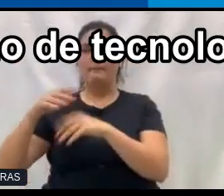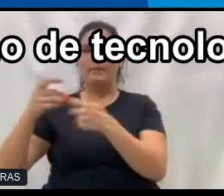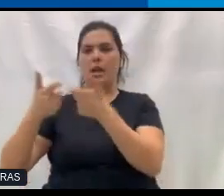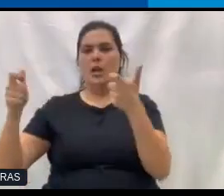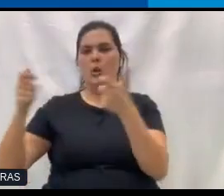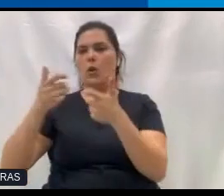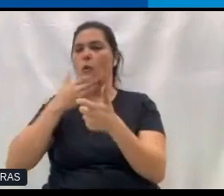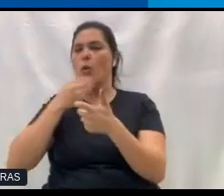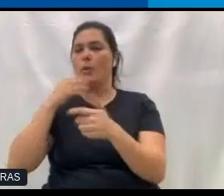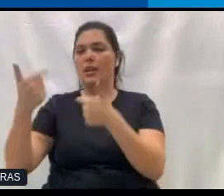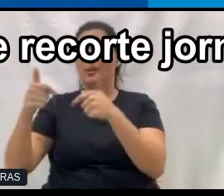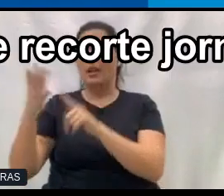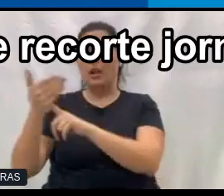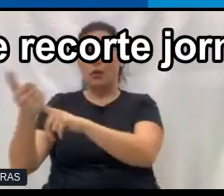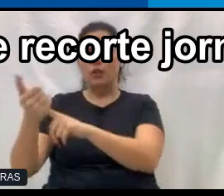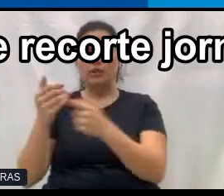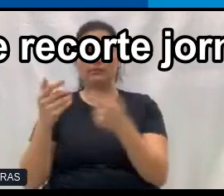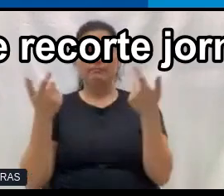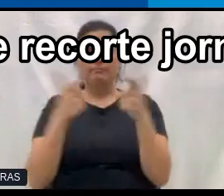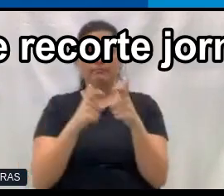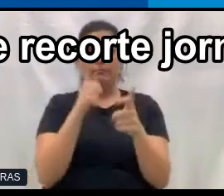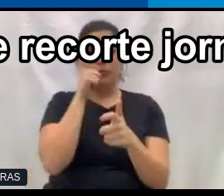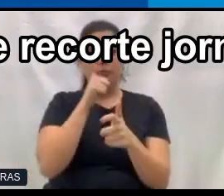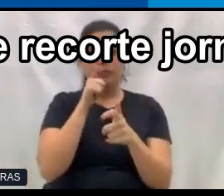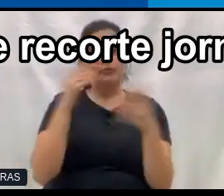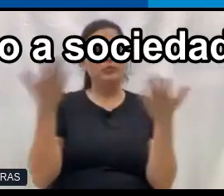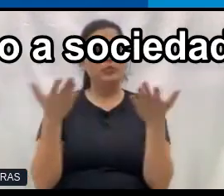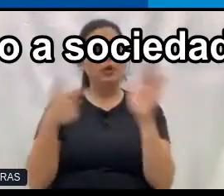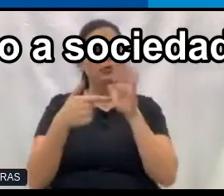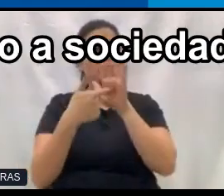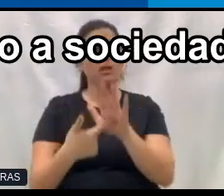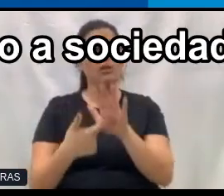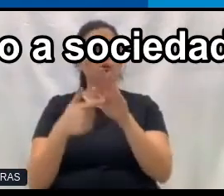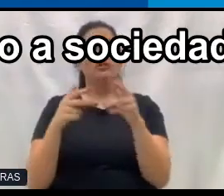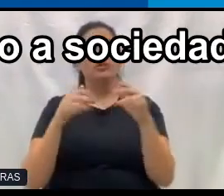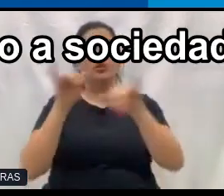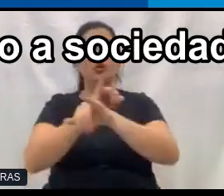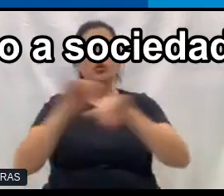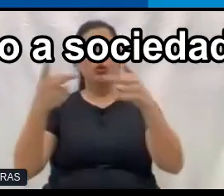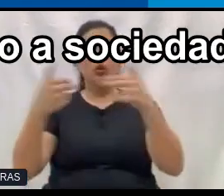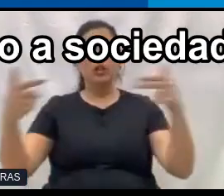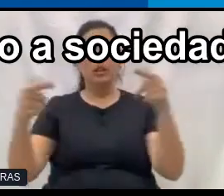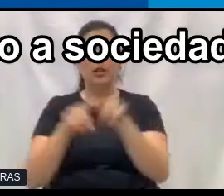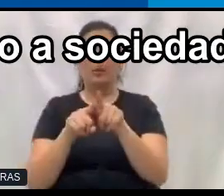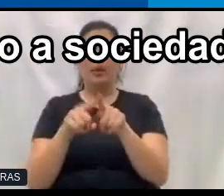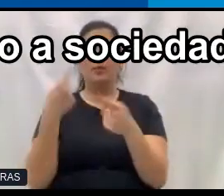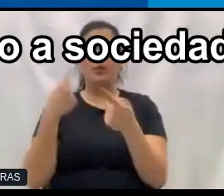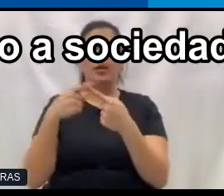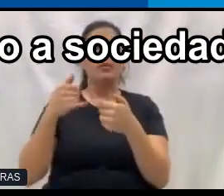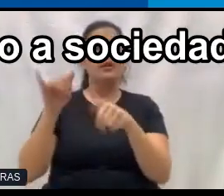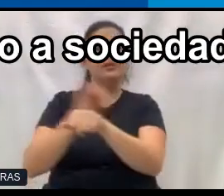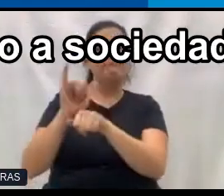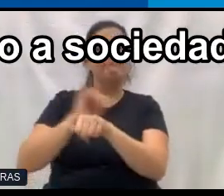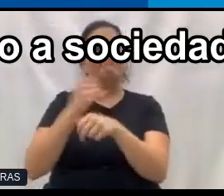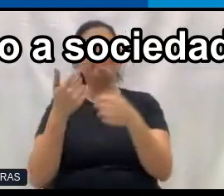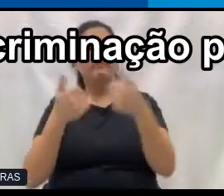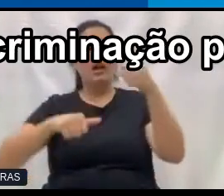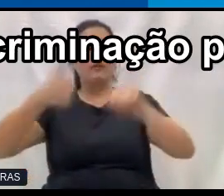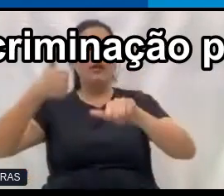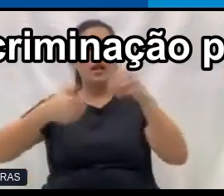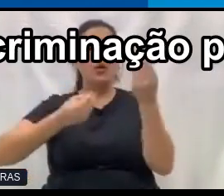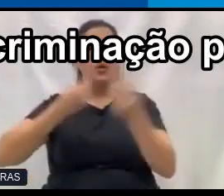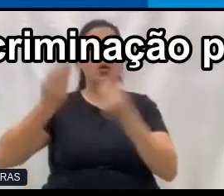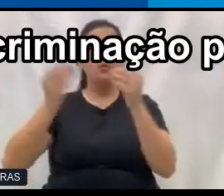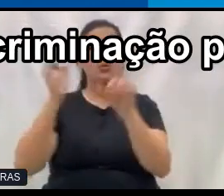de tecnologia. Trazendo um pouquinho de recorte jornalístico, porque é assim que a gente mede, né, como a sociedade está funcionando.